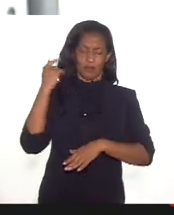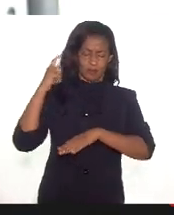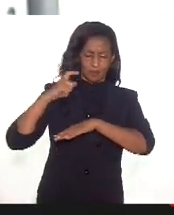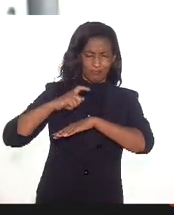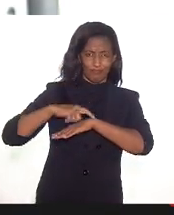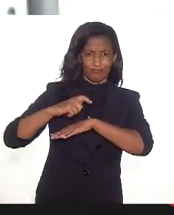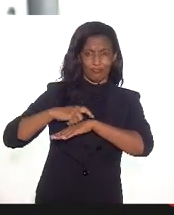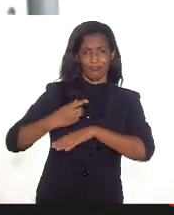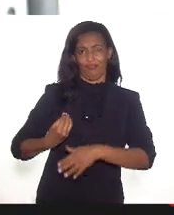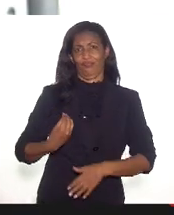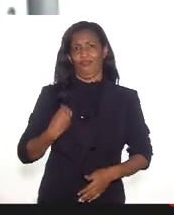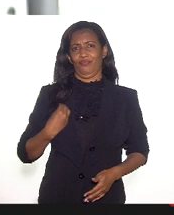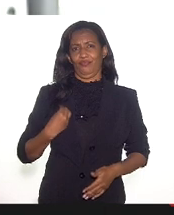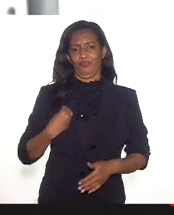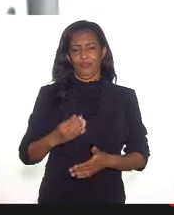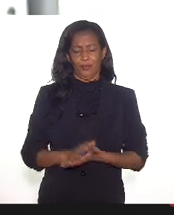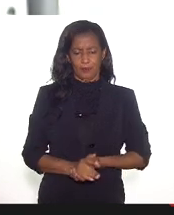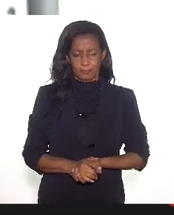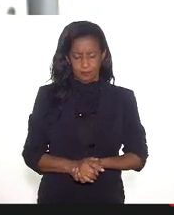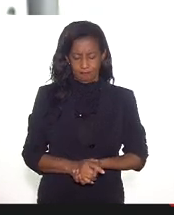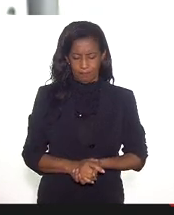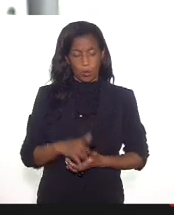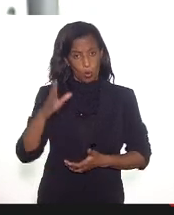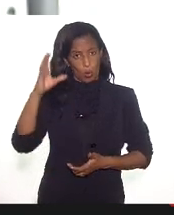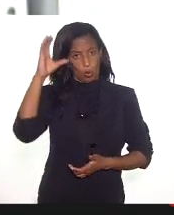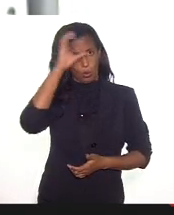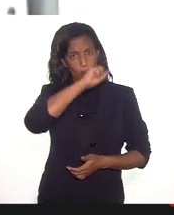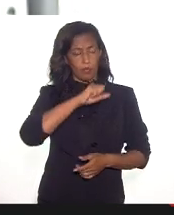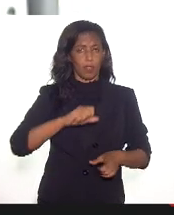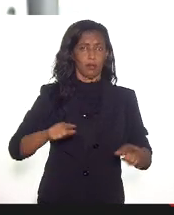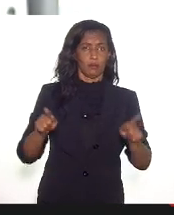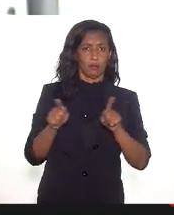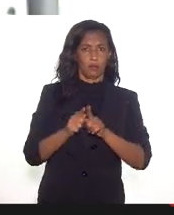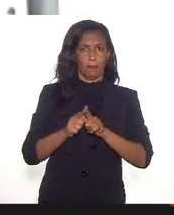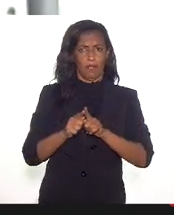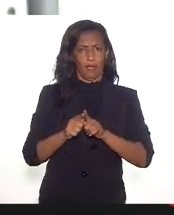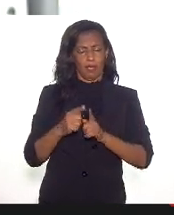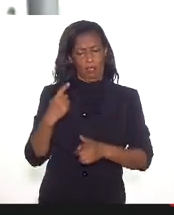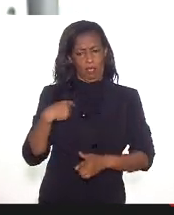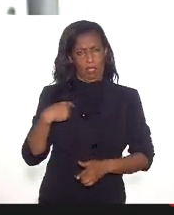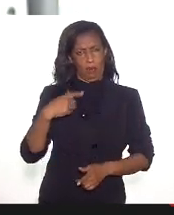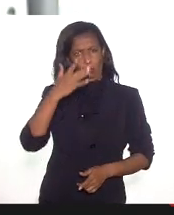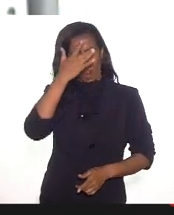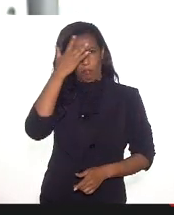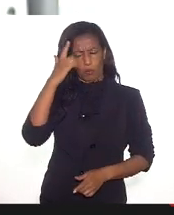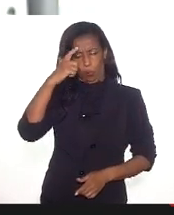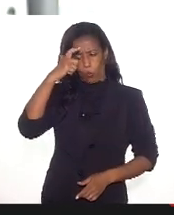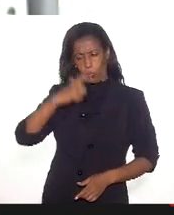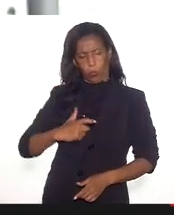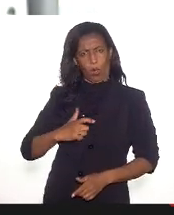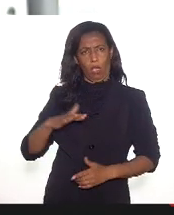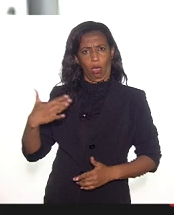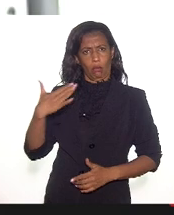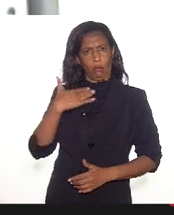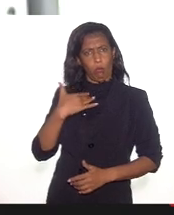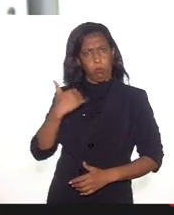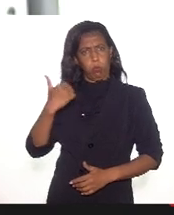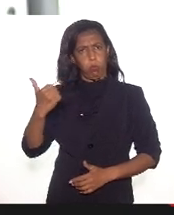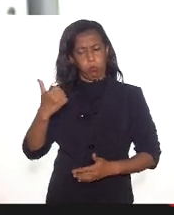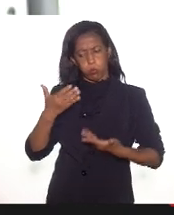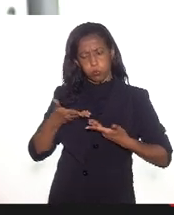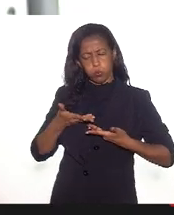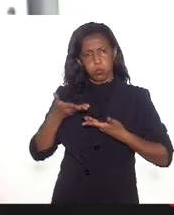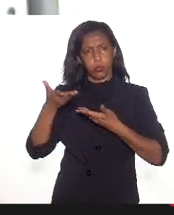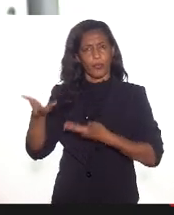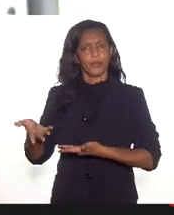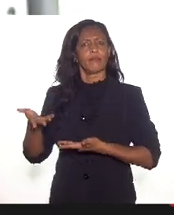que vivemos. Compreendo também que é um dever de cidadão, ao ser convocado, ao ser convidado